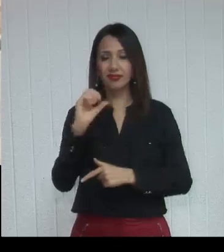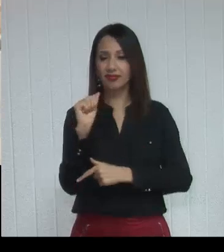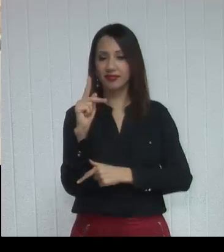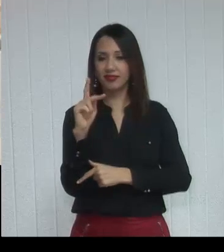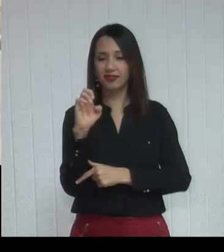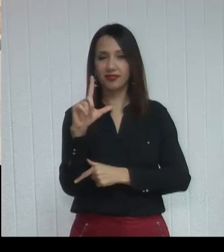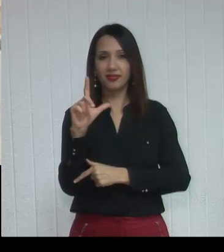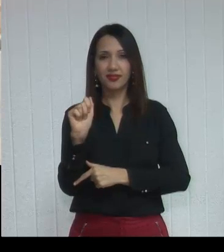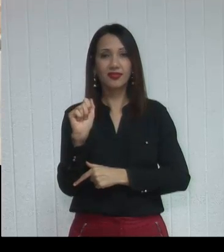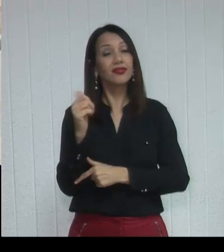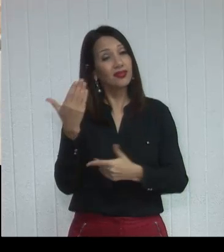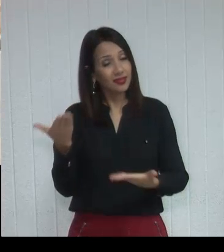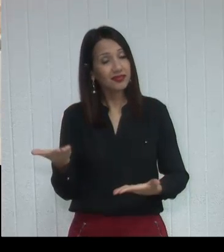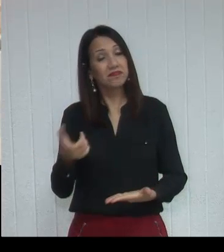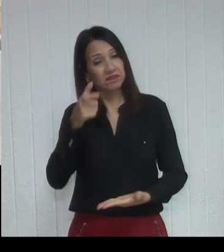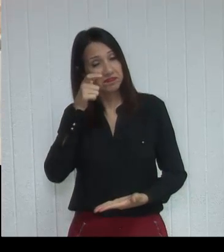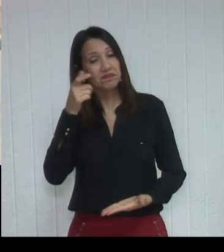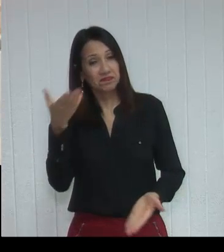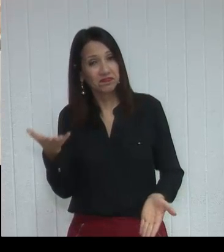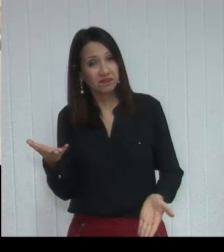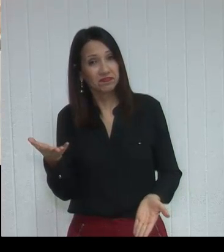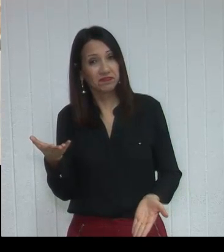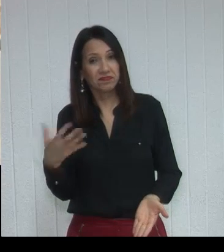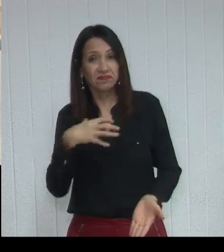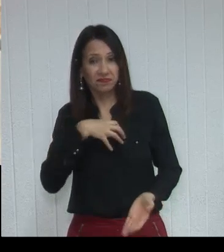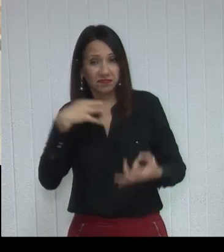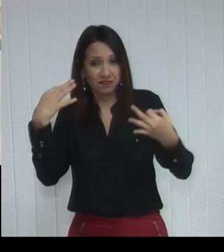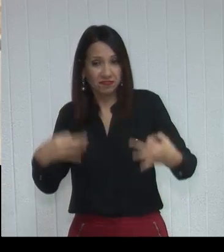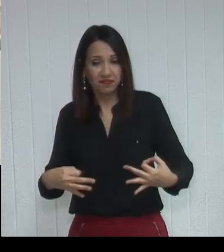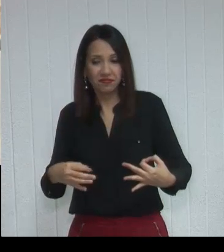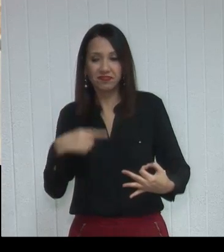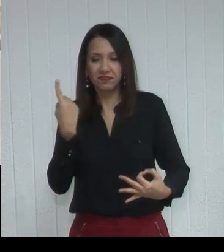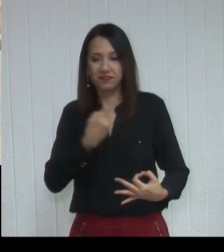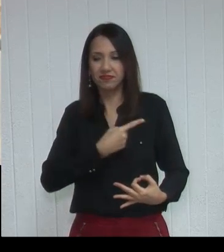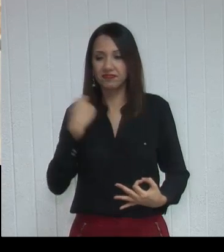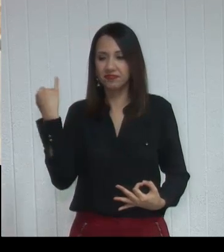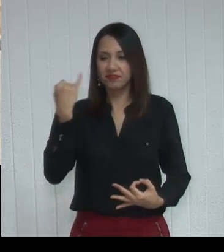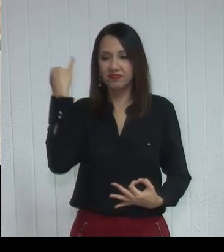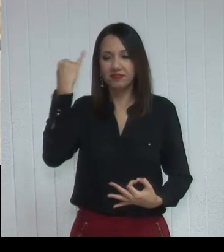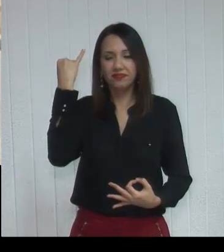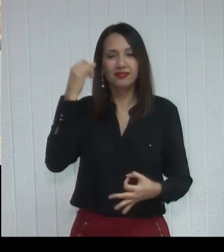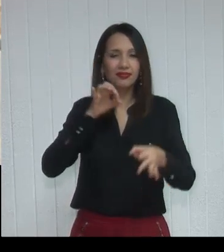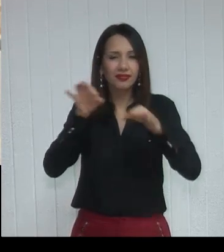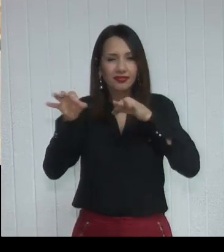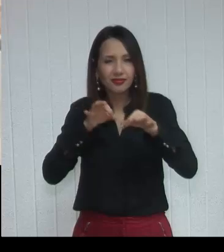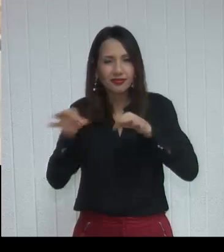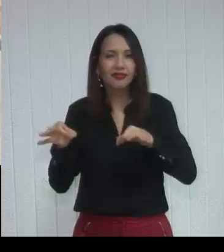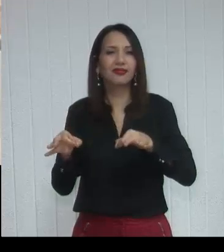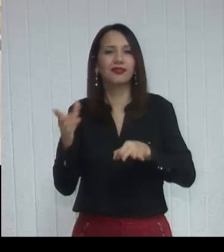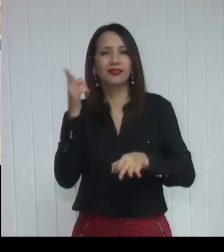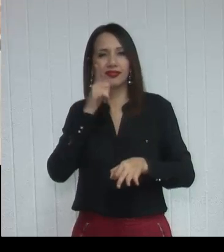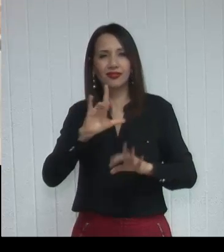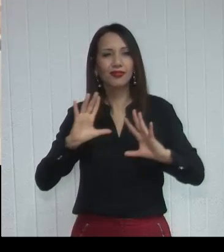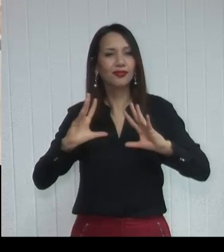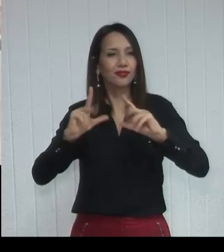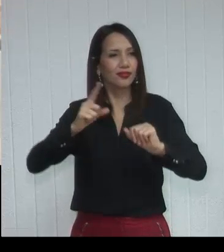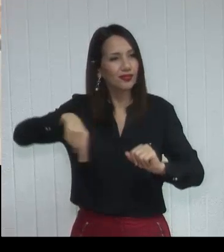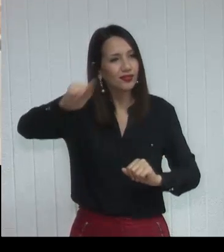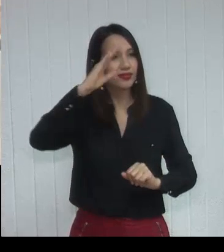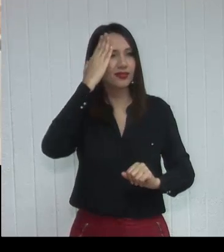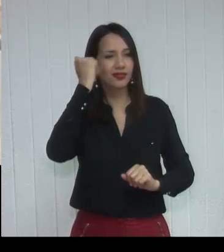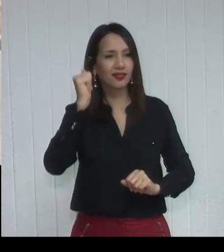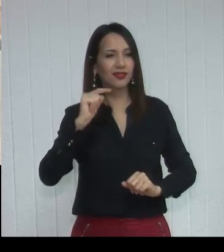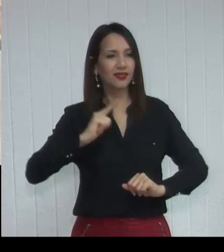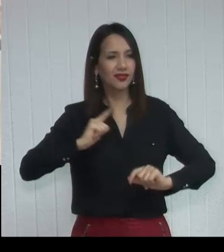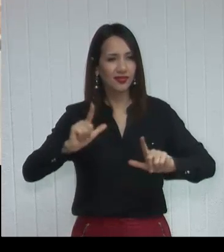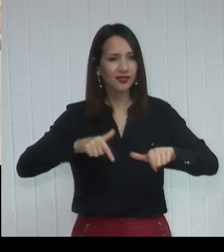tese, na teoria, é muito interessante, faz muito sentido. É importante se preparar, fazer com que todos saibam o que vai